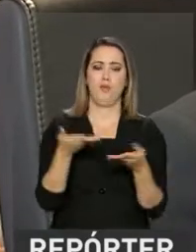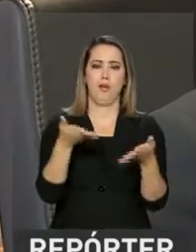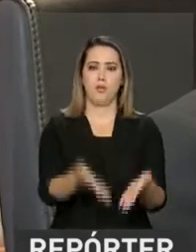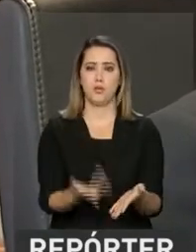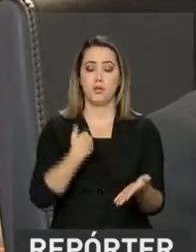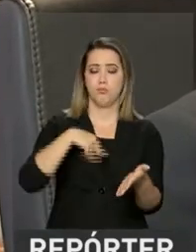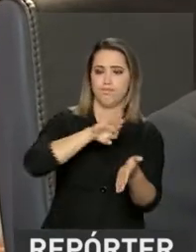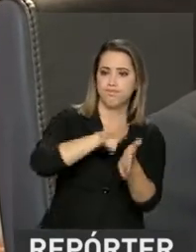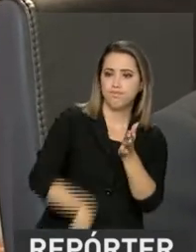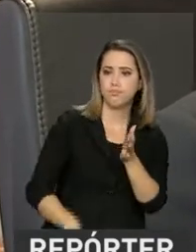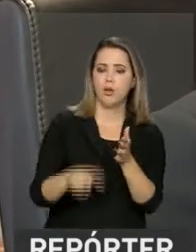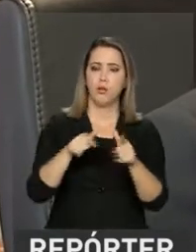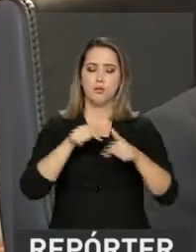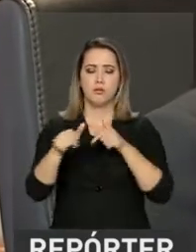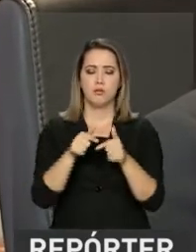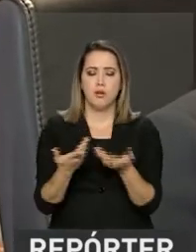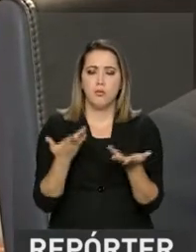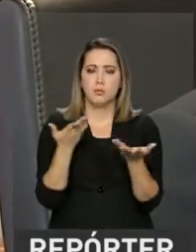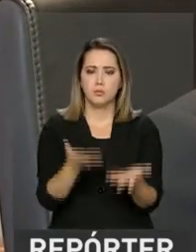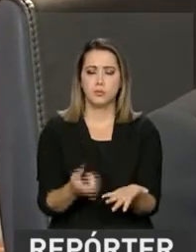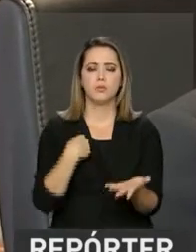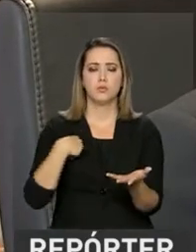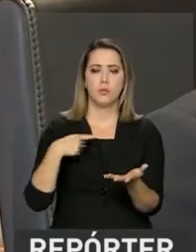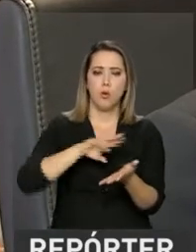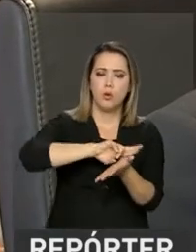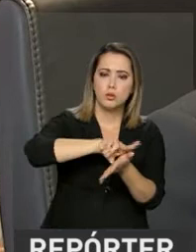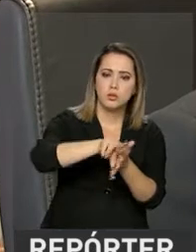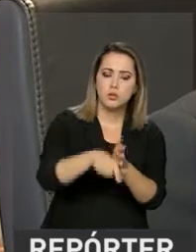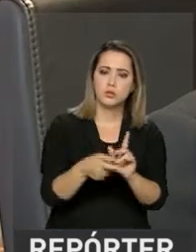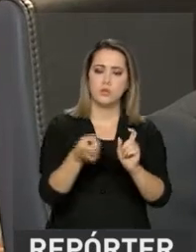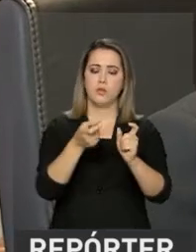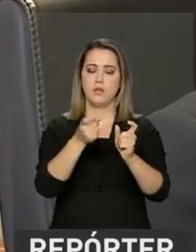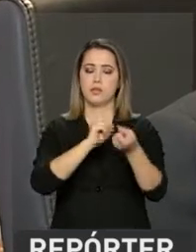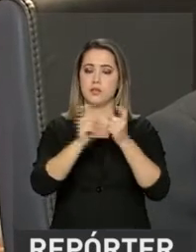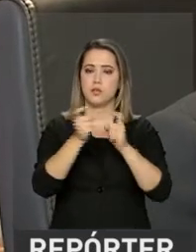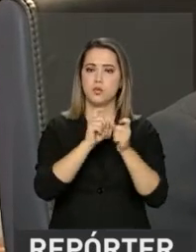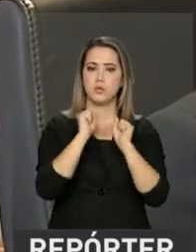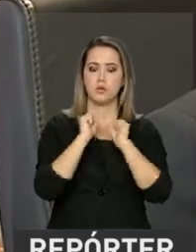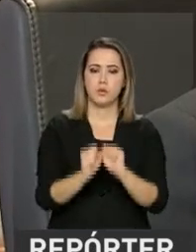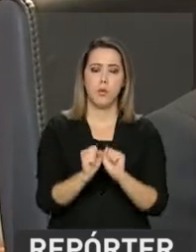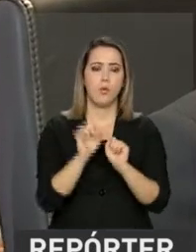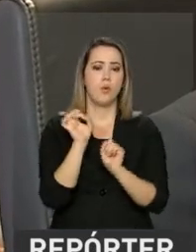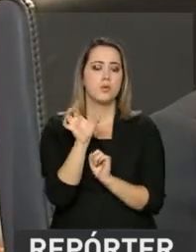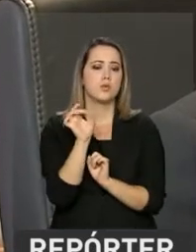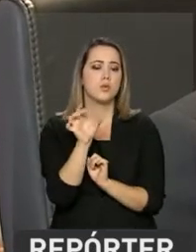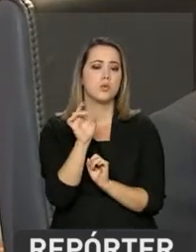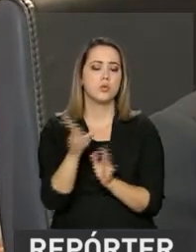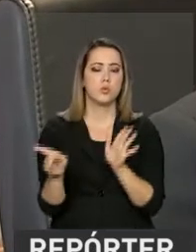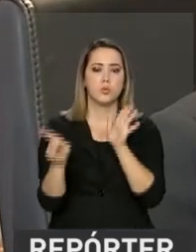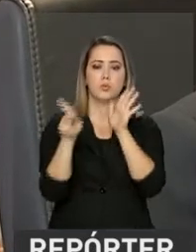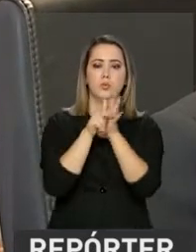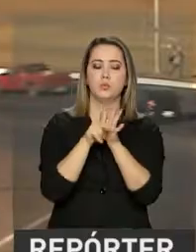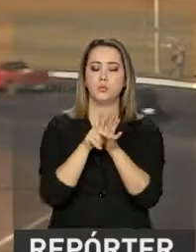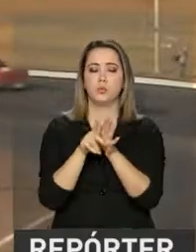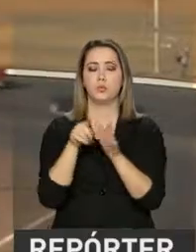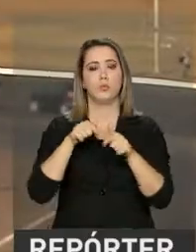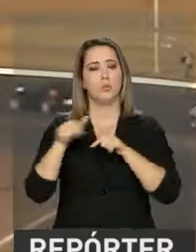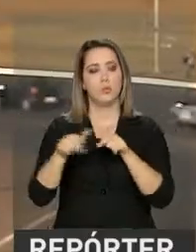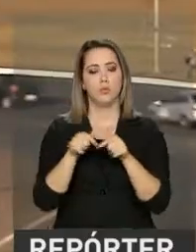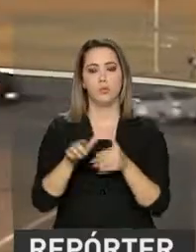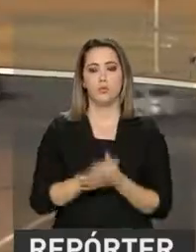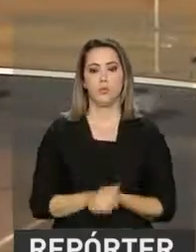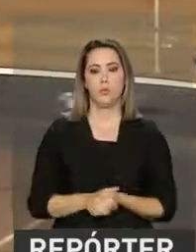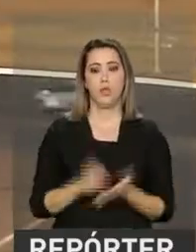eliminando essas funções acessórias para que as administrações possam se dedicar aos seus respectivos fins. Por